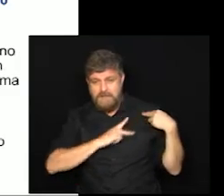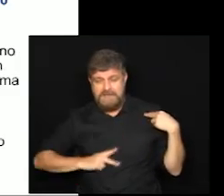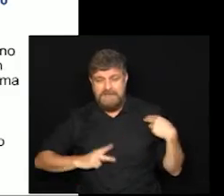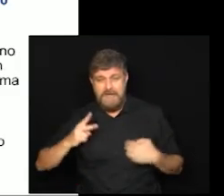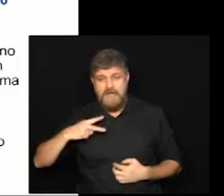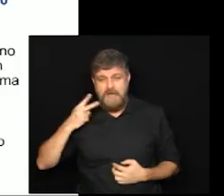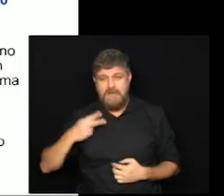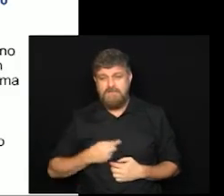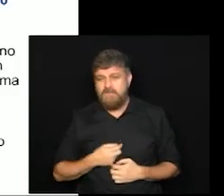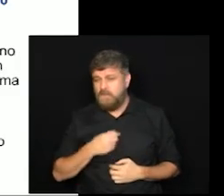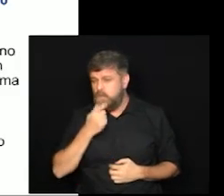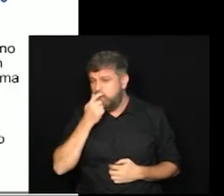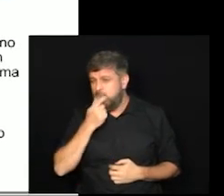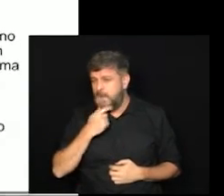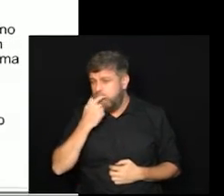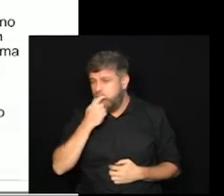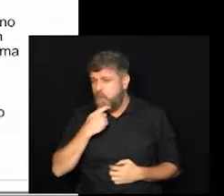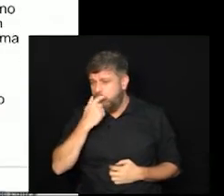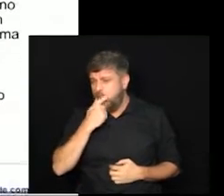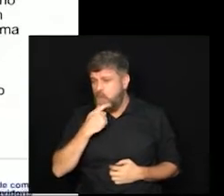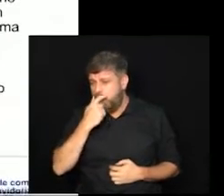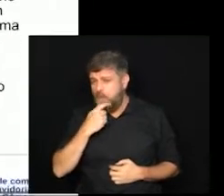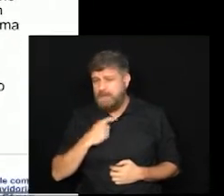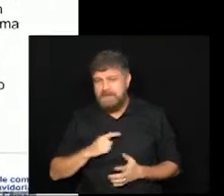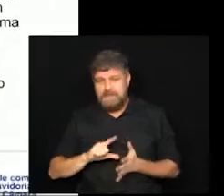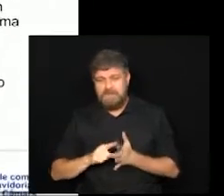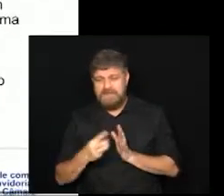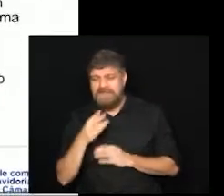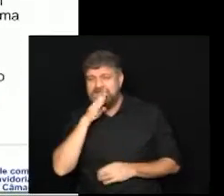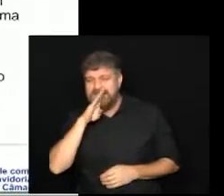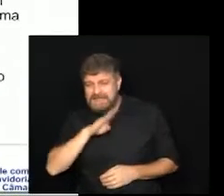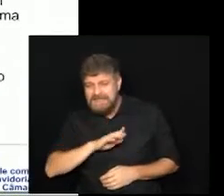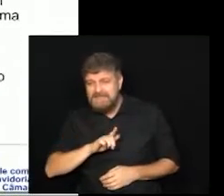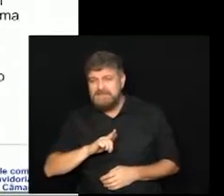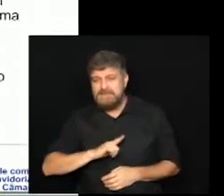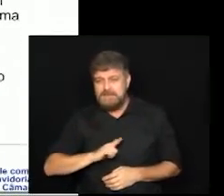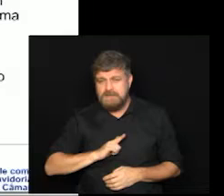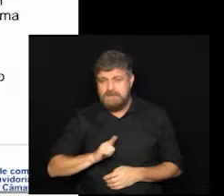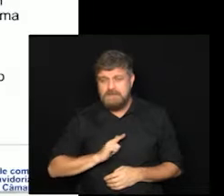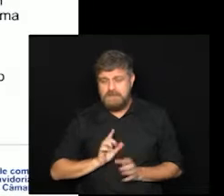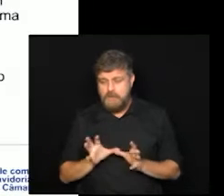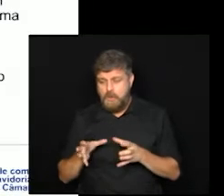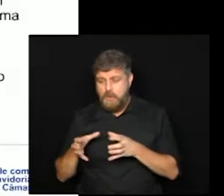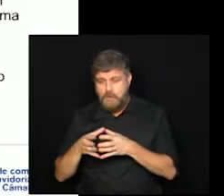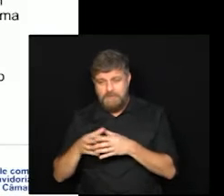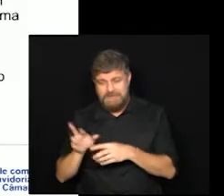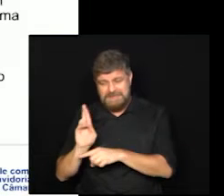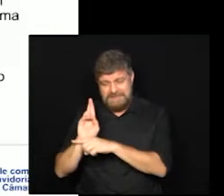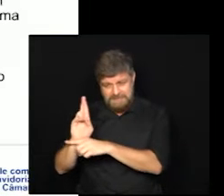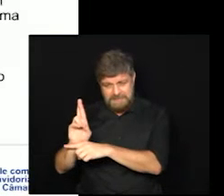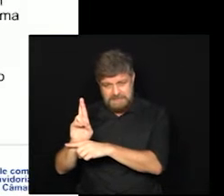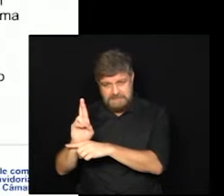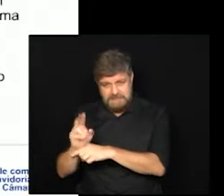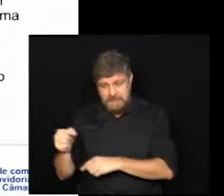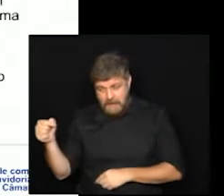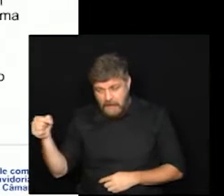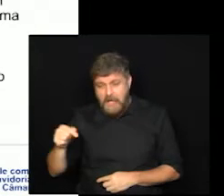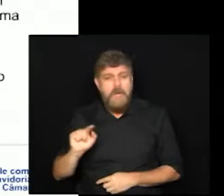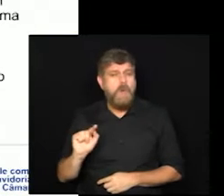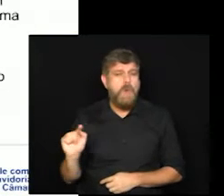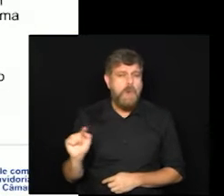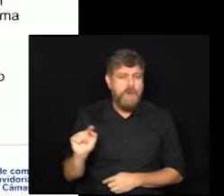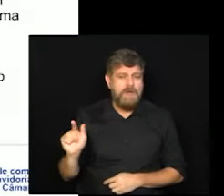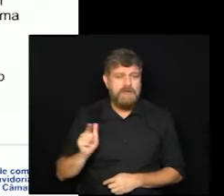vereador Marrom Cunha e à tarde três horas nós temos uma comissão de representação desta vez